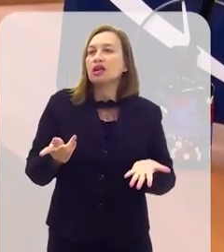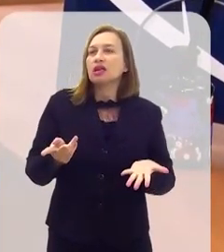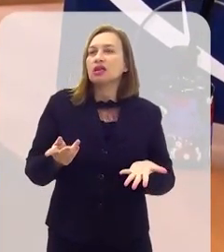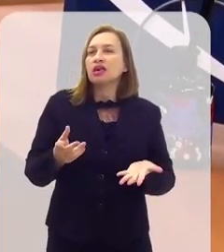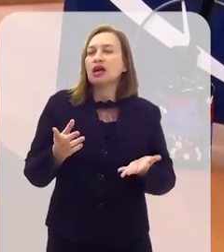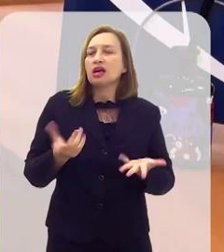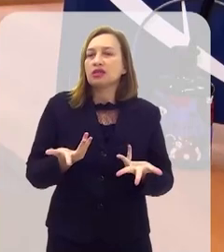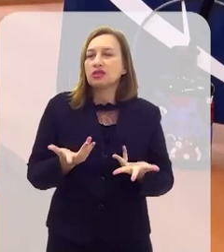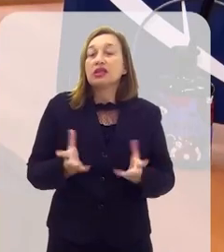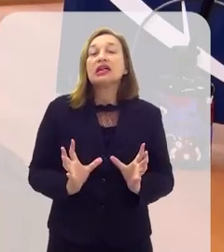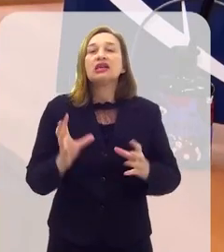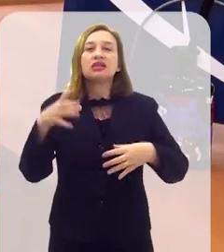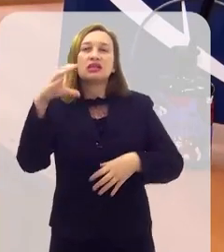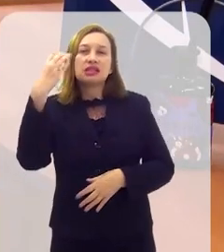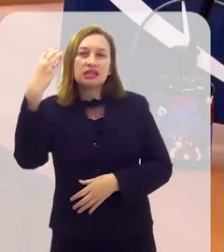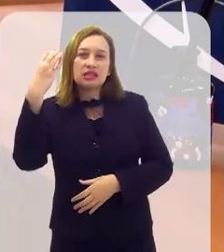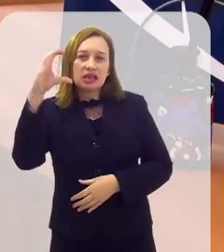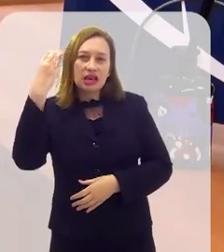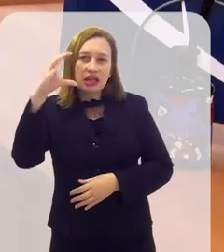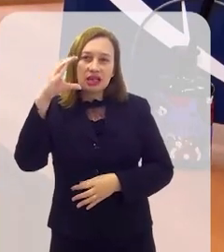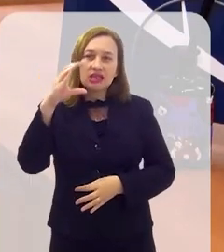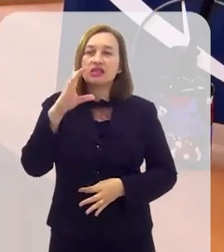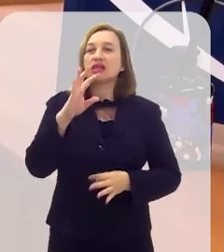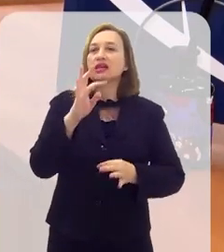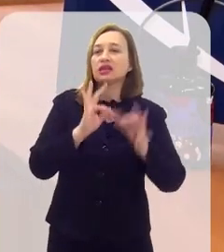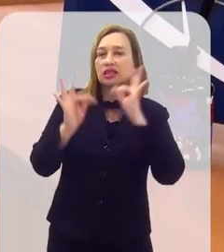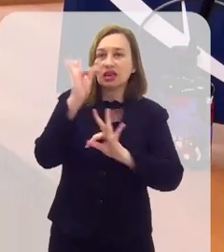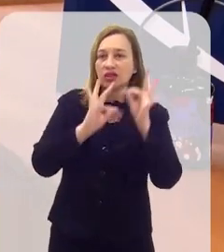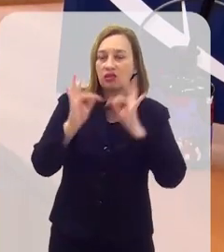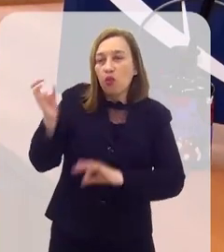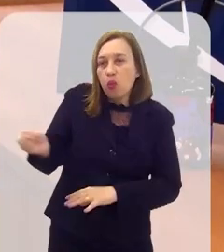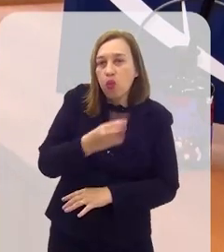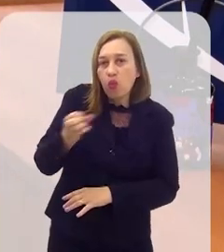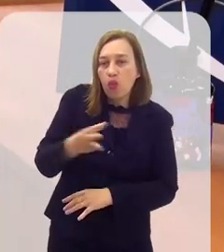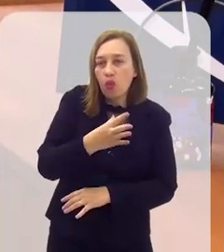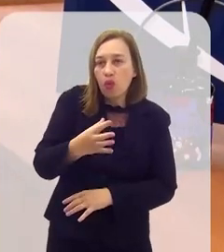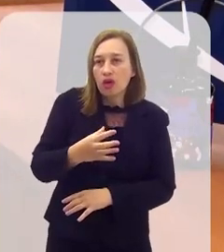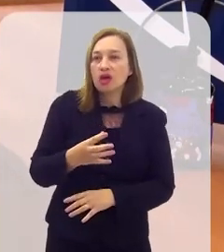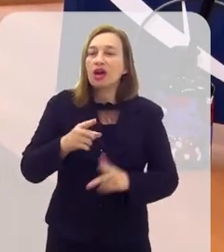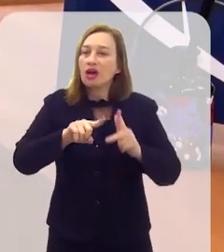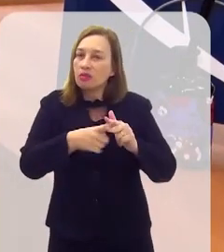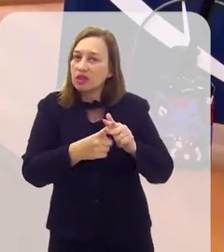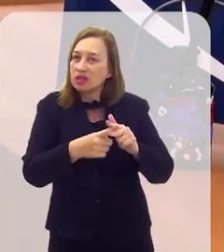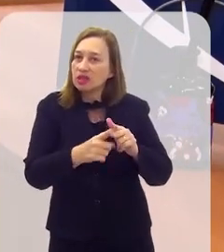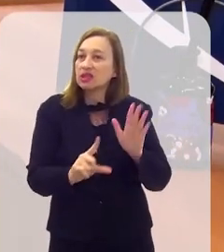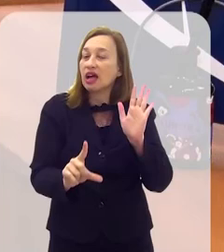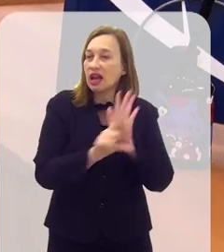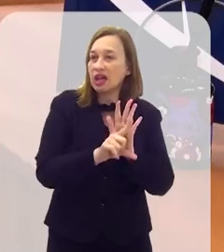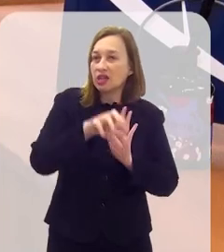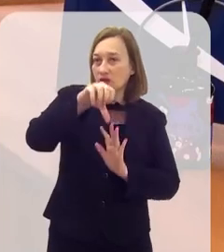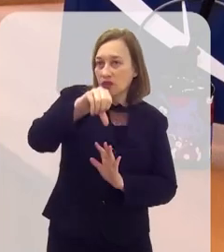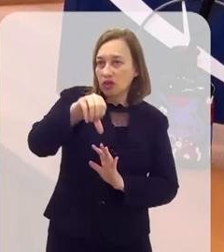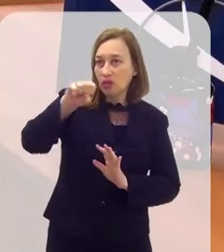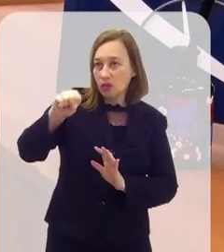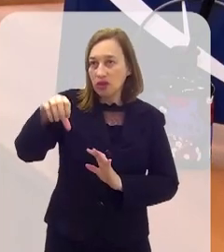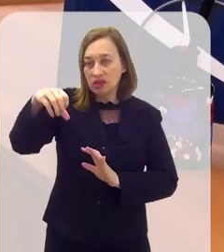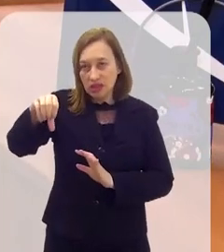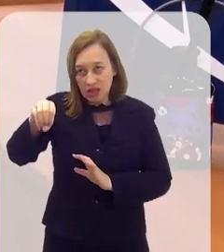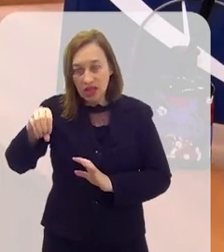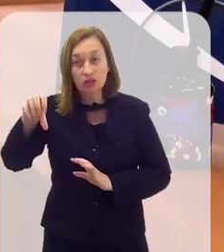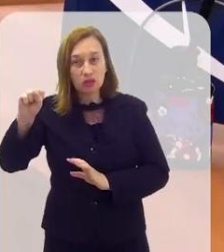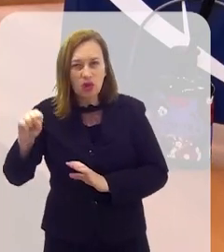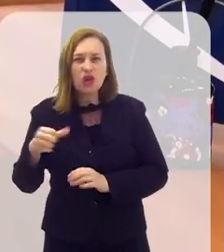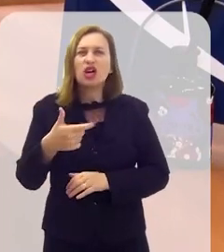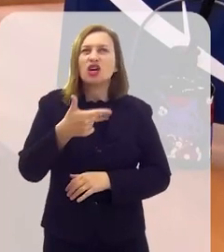surgiu através da Câmara Setorial de Ciência e Tecnologia, foi a regulamentação da Lei 9809 de 2022. Na